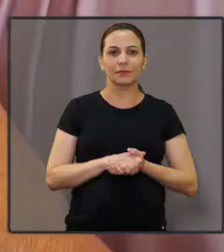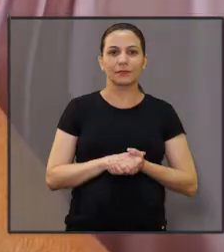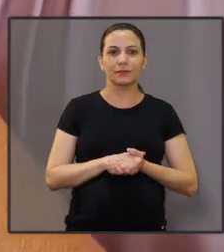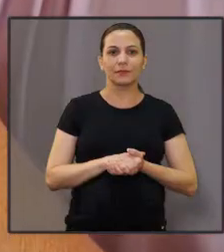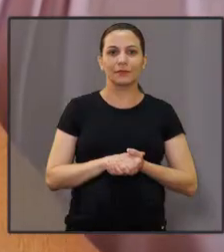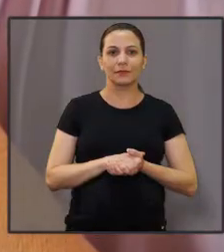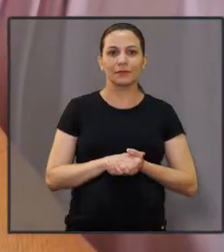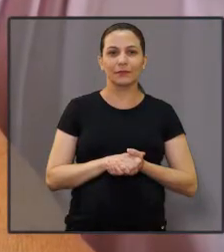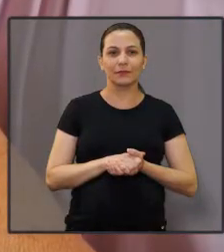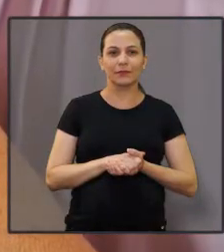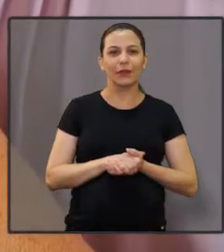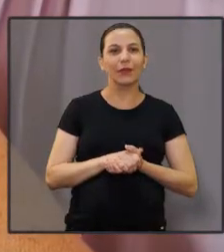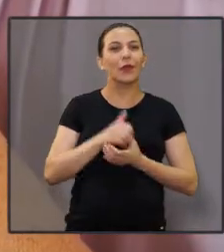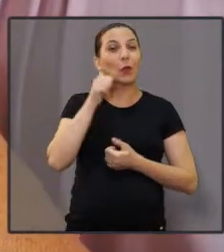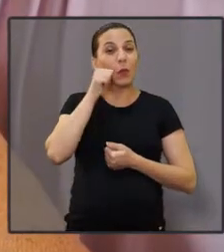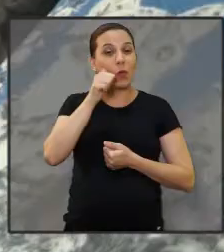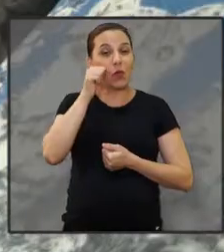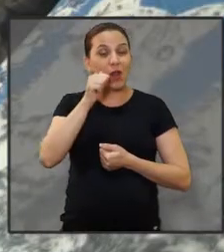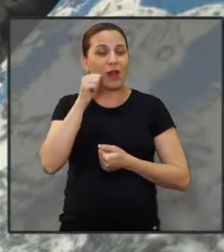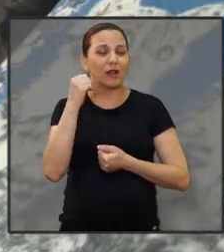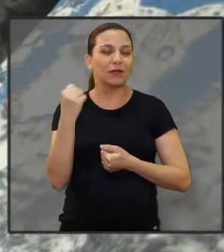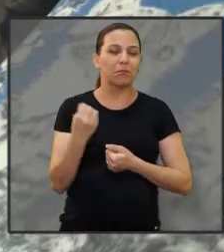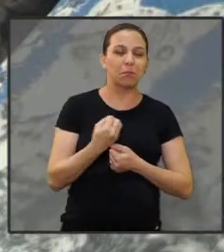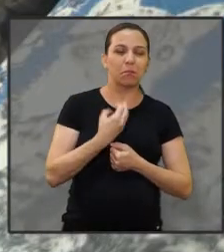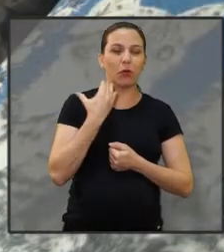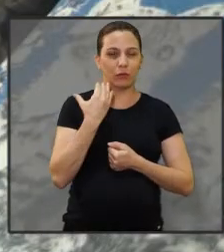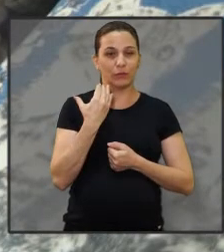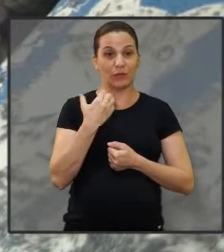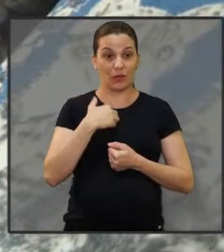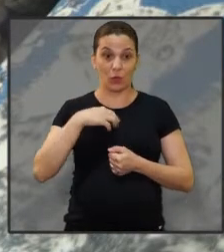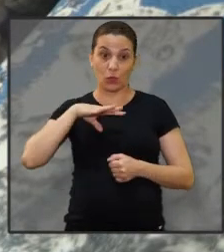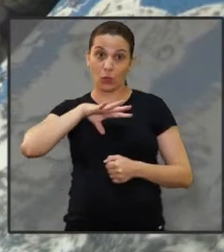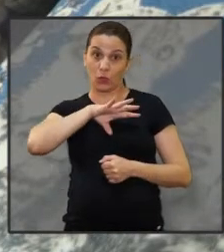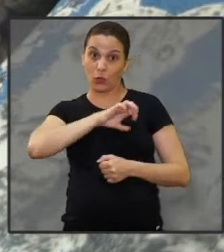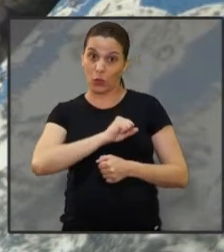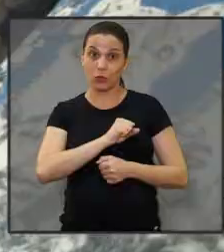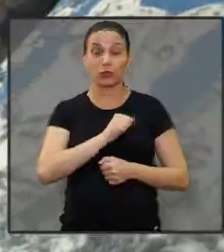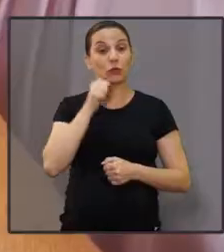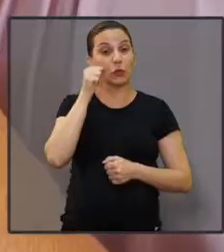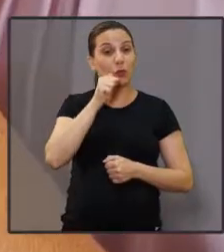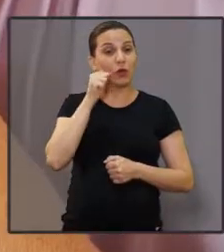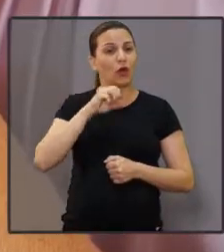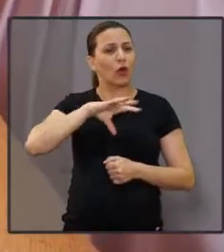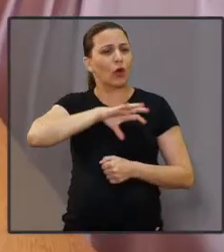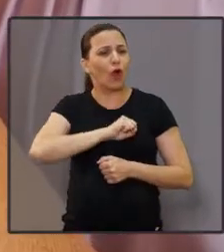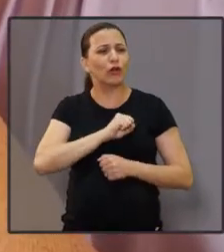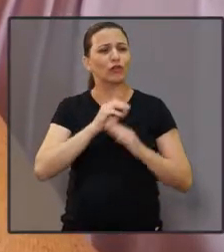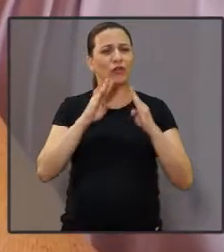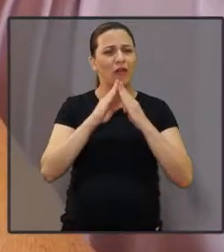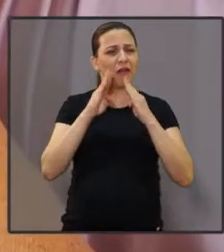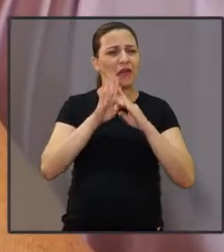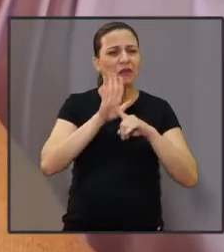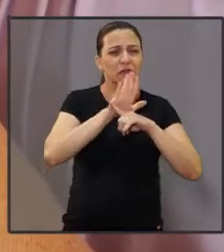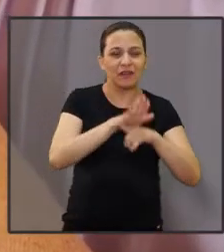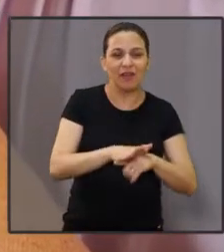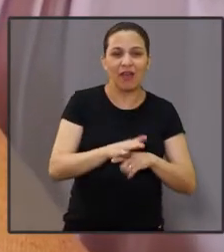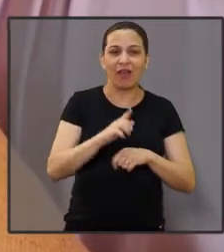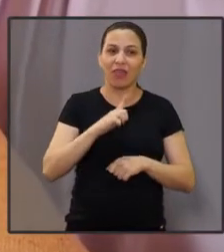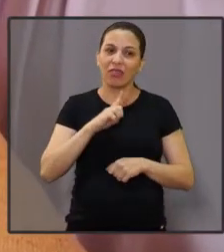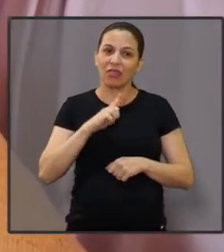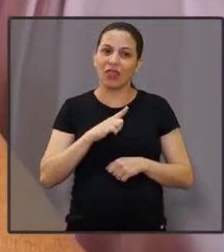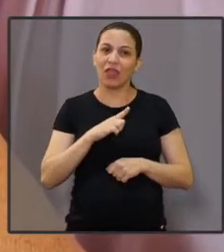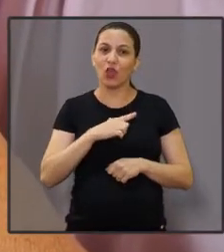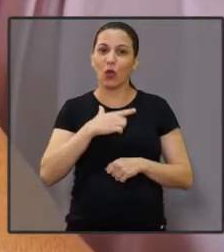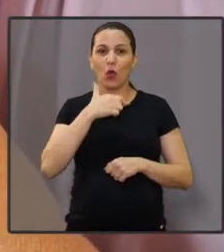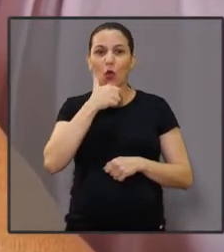Ser mulher é muito bom. Eu gosto de ser mulher, eu gosto de tomar conta da minha casa. Eu tenho meus filhos, que são